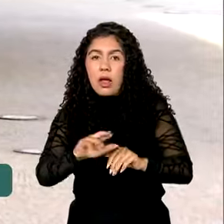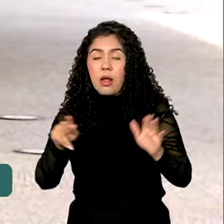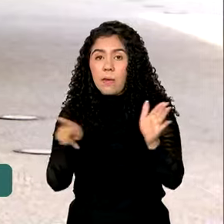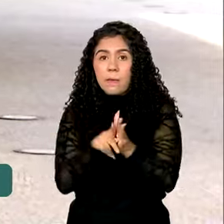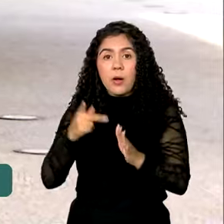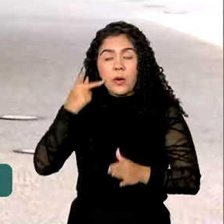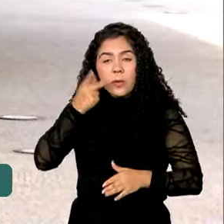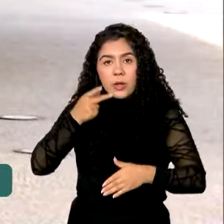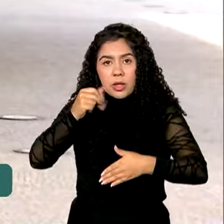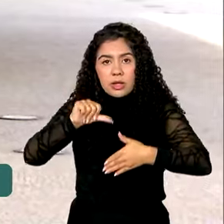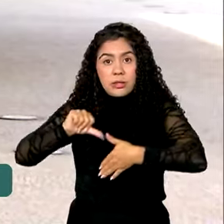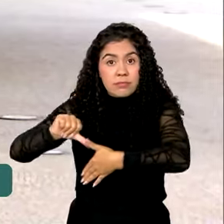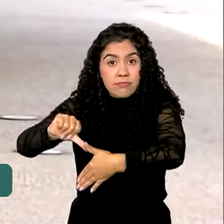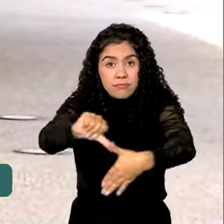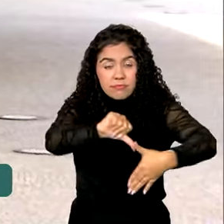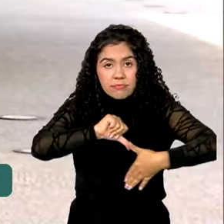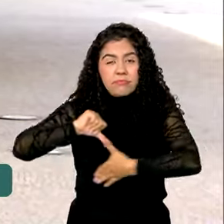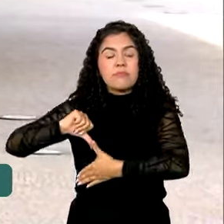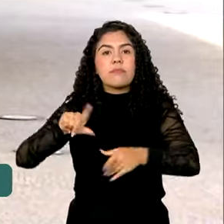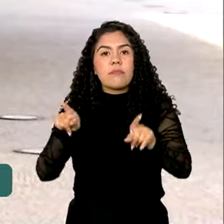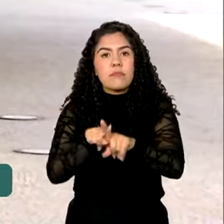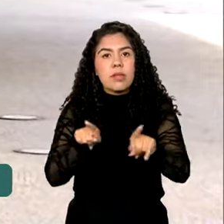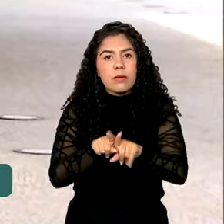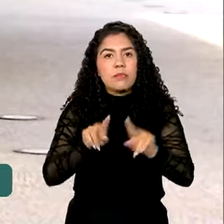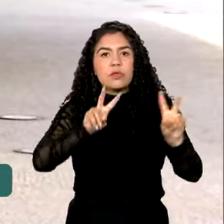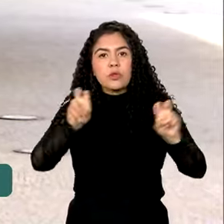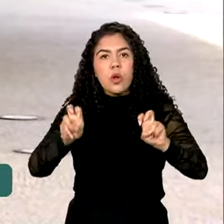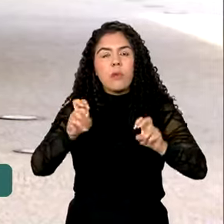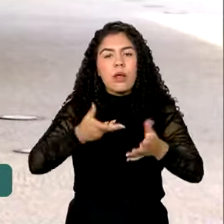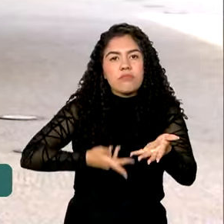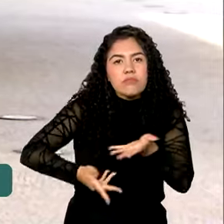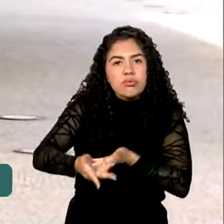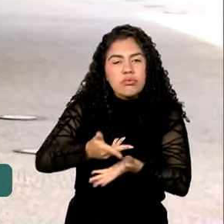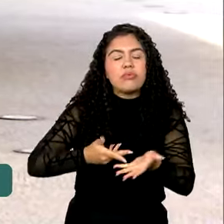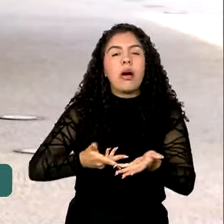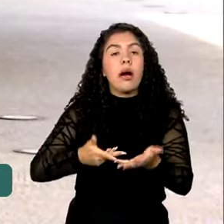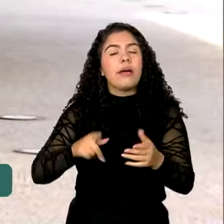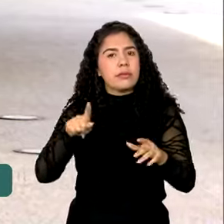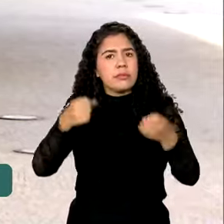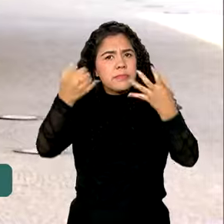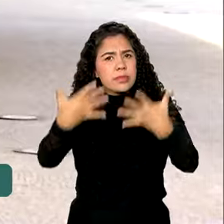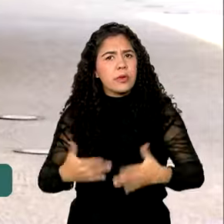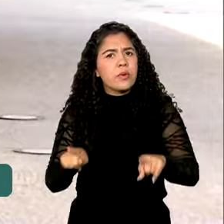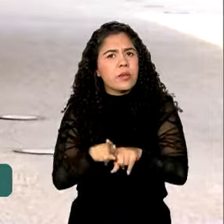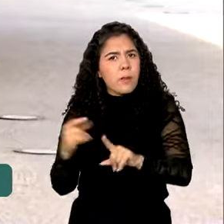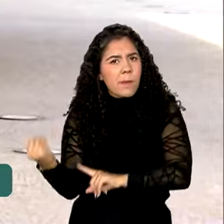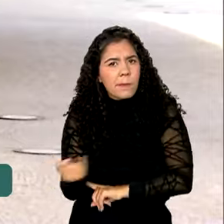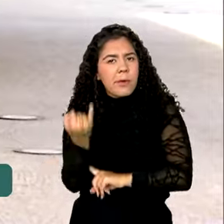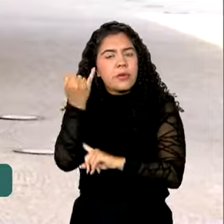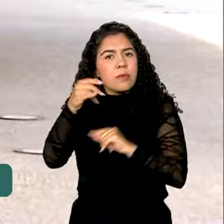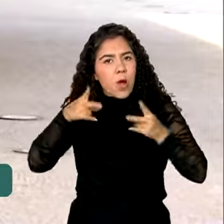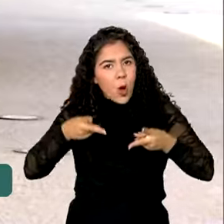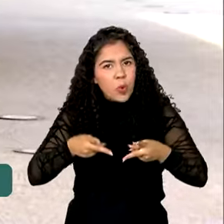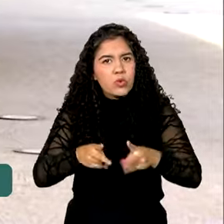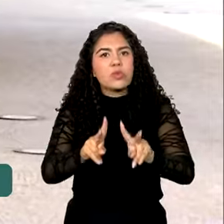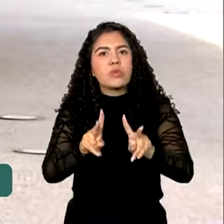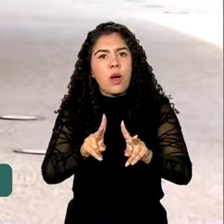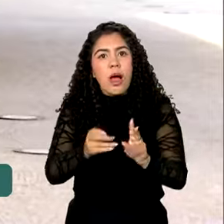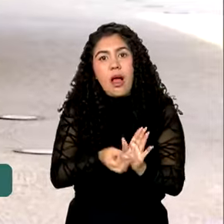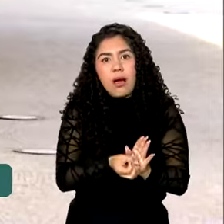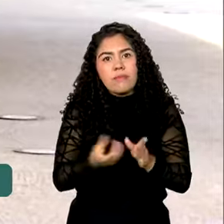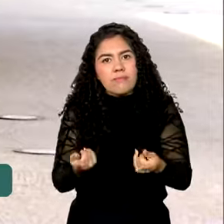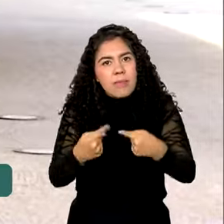desafios atuais do processo de integração regional. Lula destacou ainda a importância da continuidade dos diversos